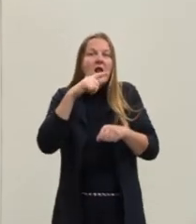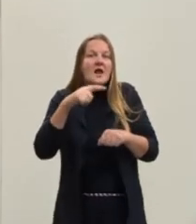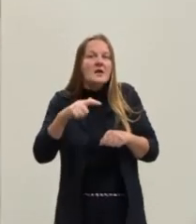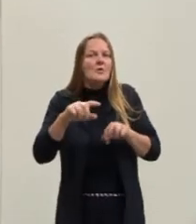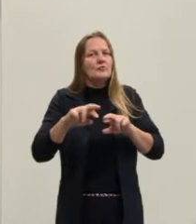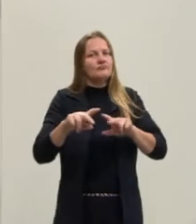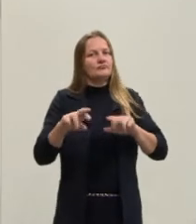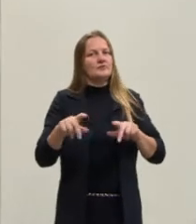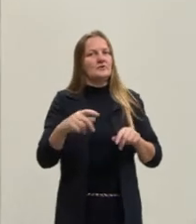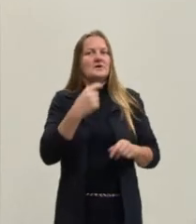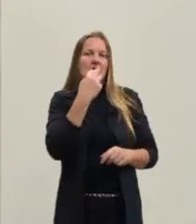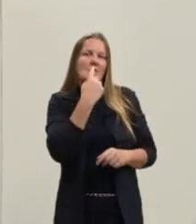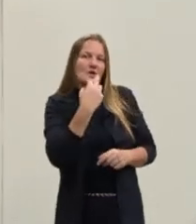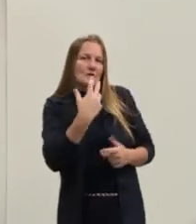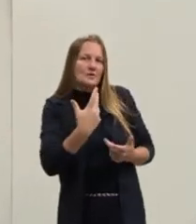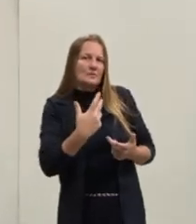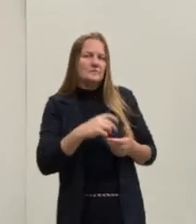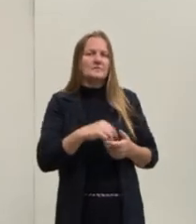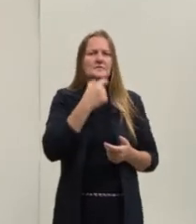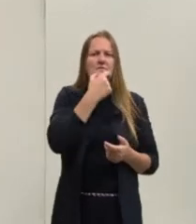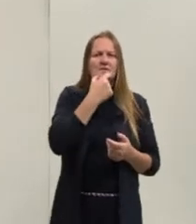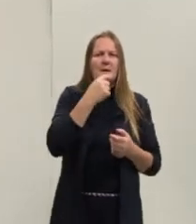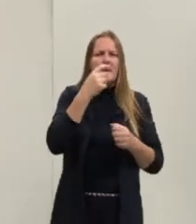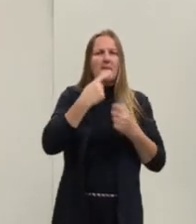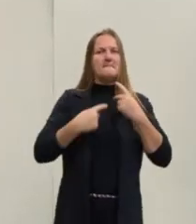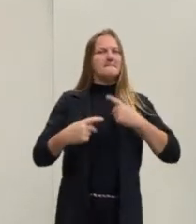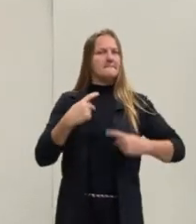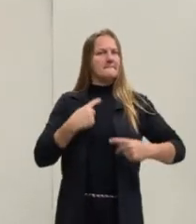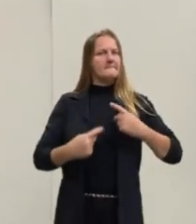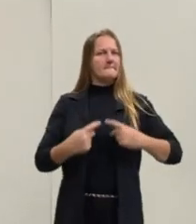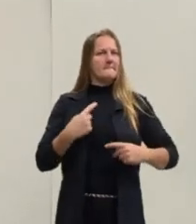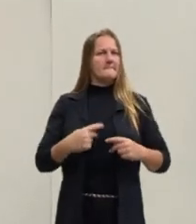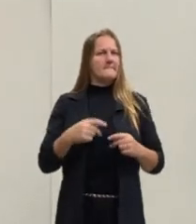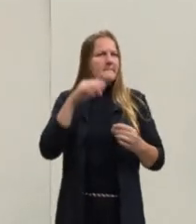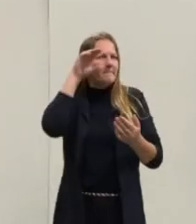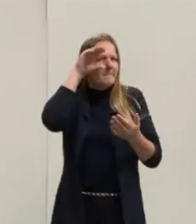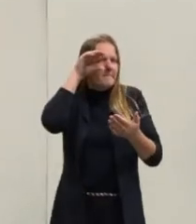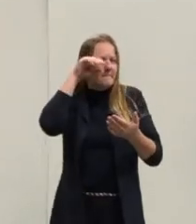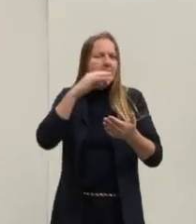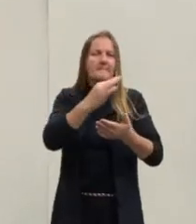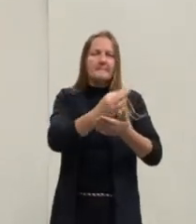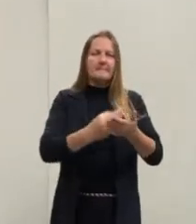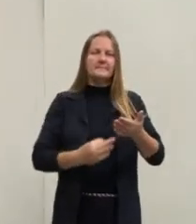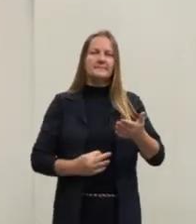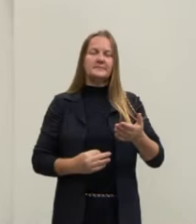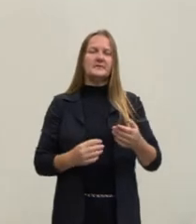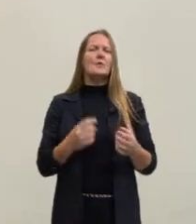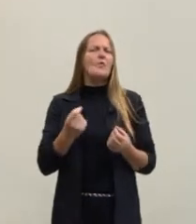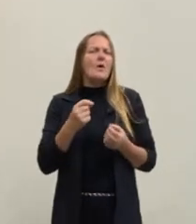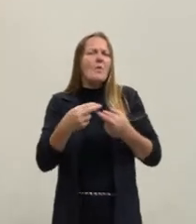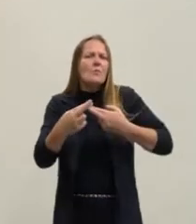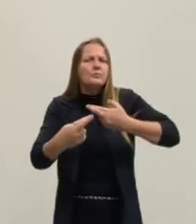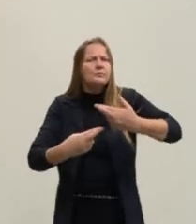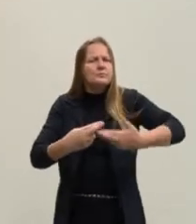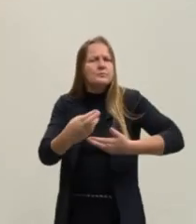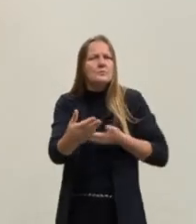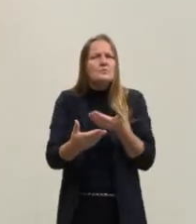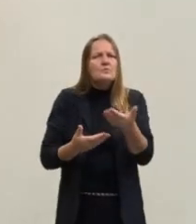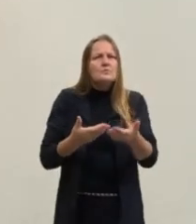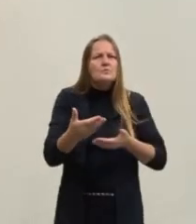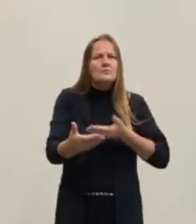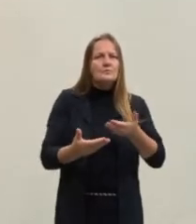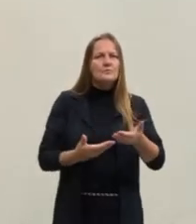escrito em inglês, vamos observar os personagens que estão no texto, vamos observar a interação que existe